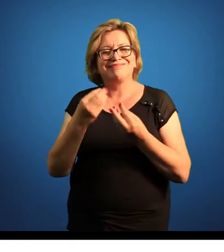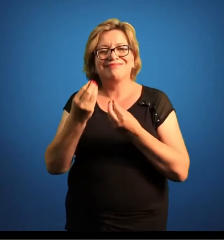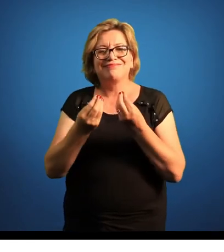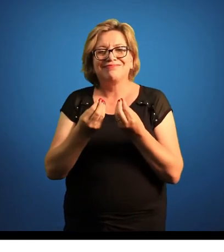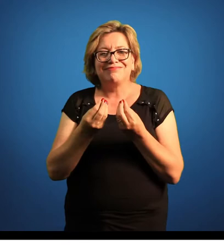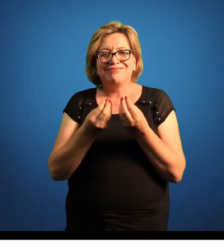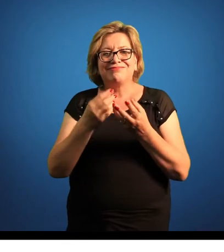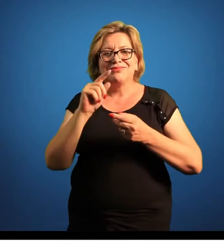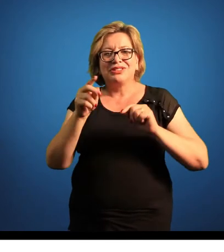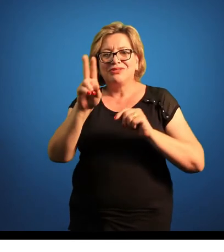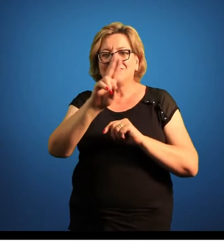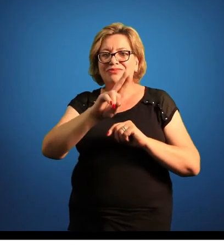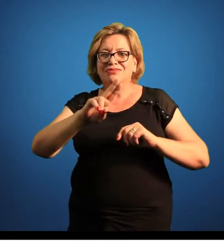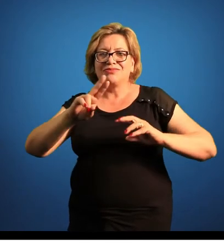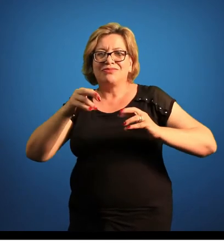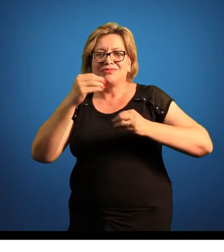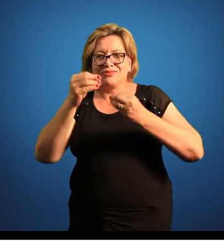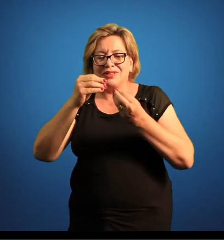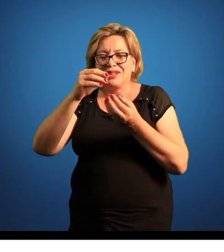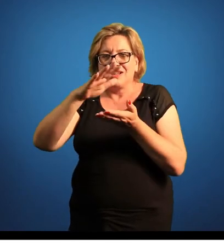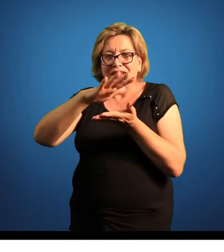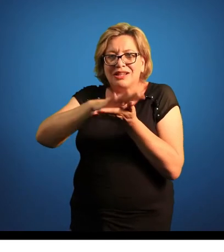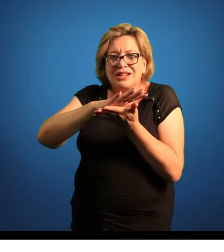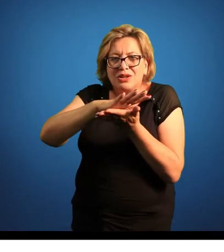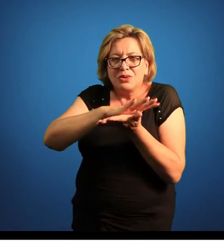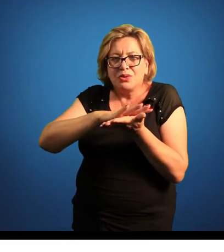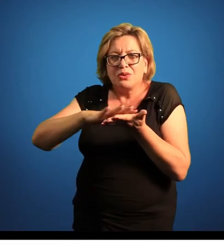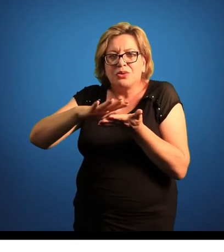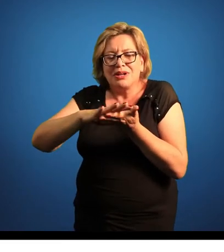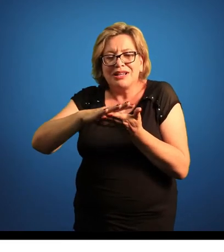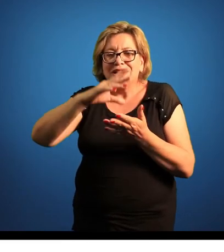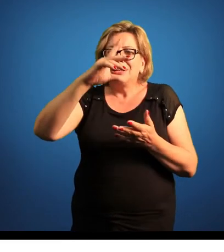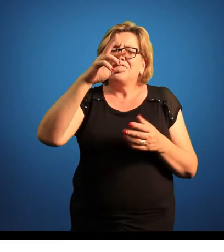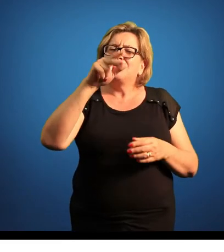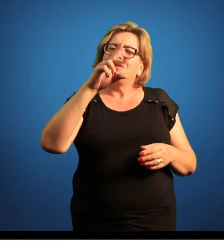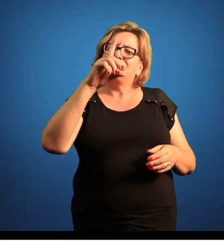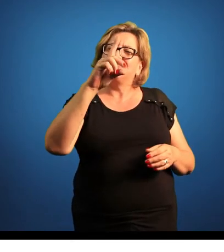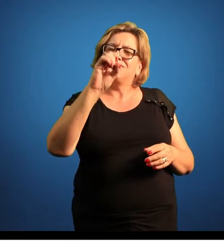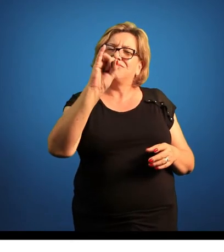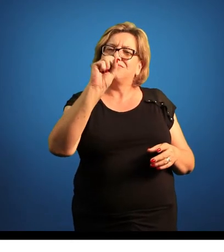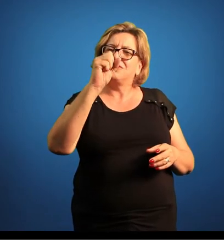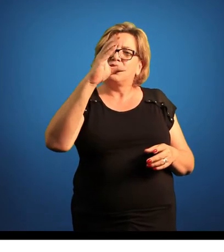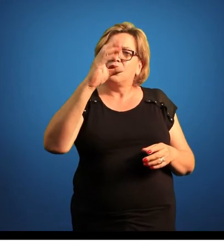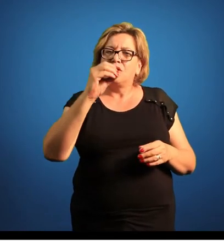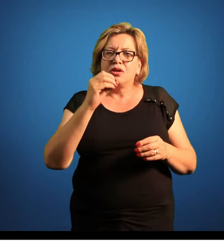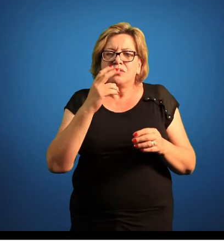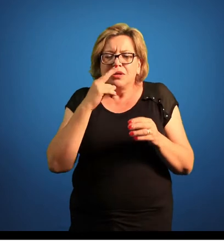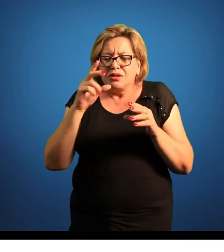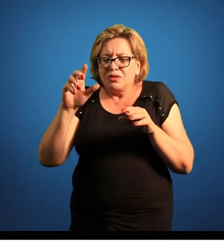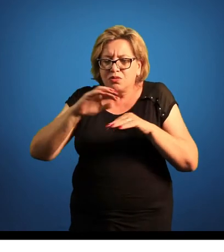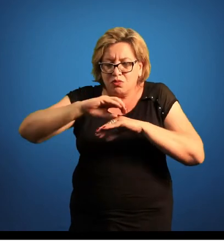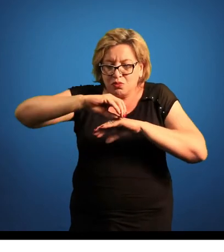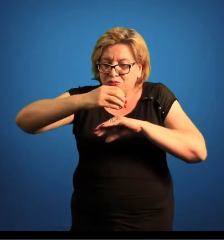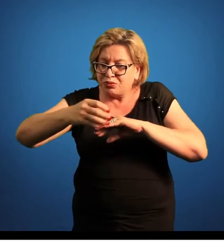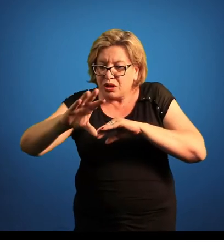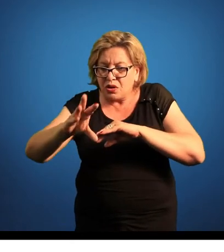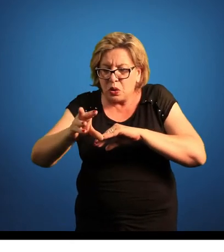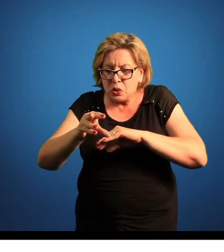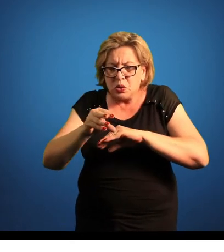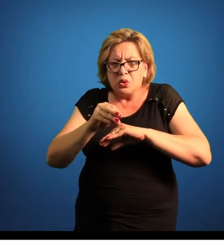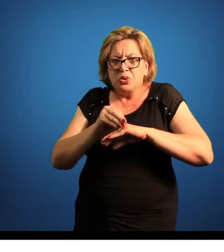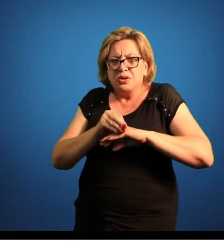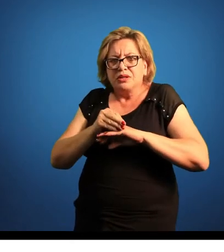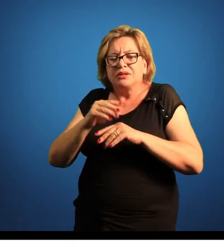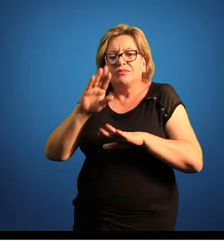que a gente chama de anêmonas achatadas, Anêmonas disco. Elas têm os seus tentáculos bastante reduzidos e praticamente